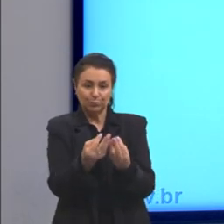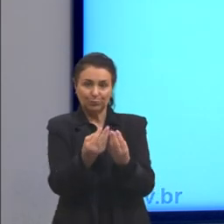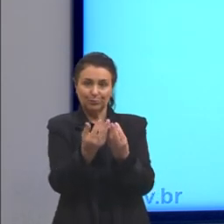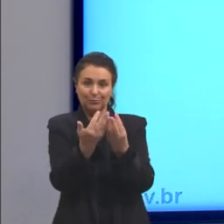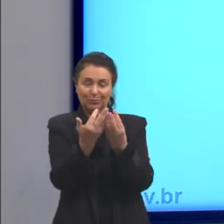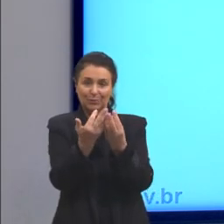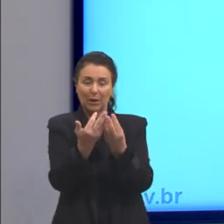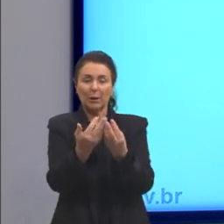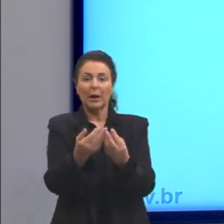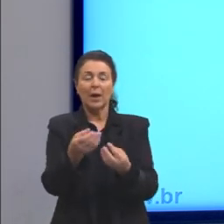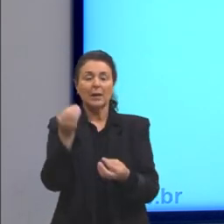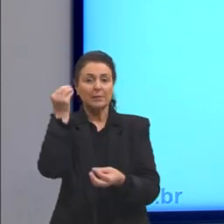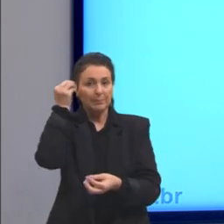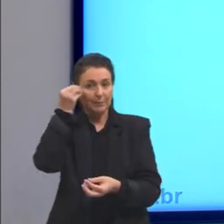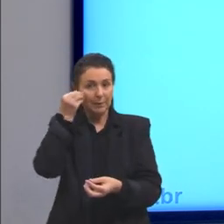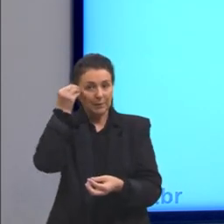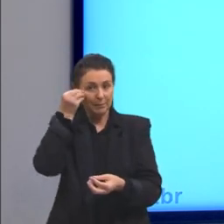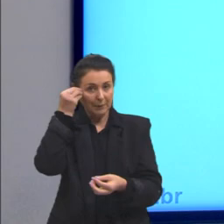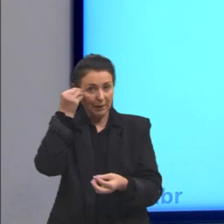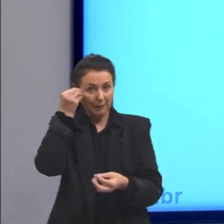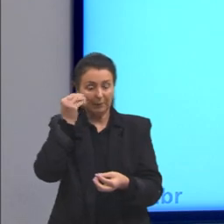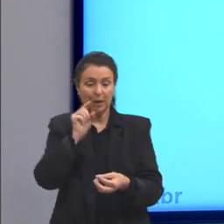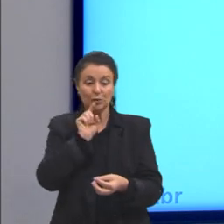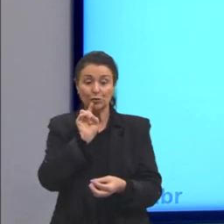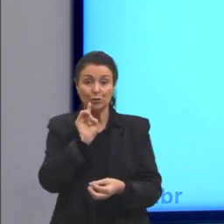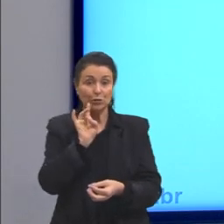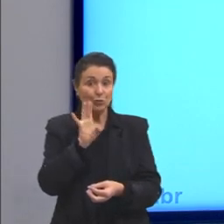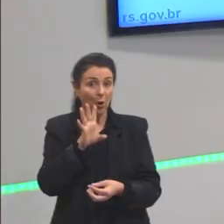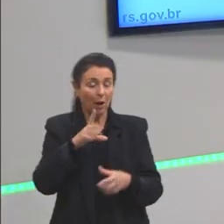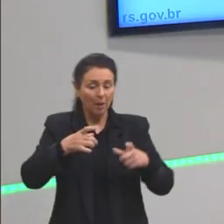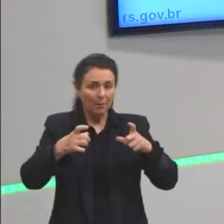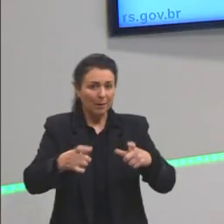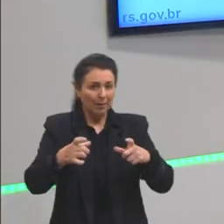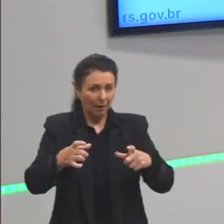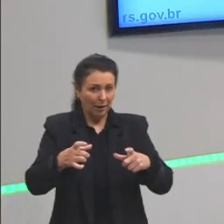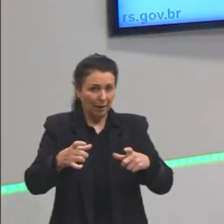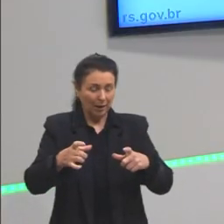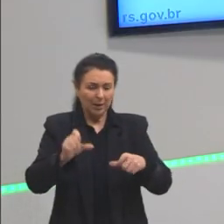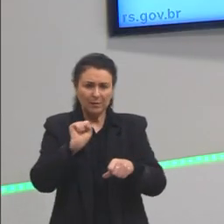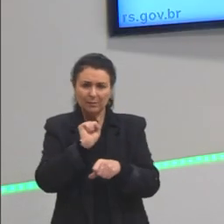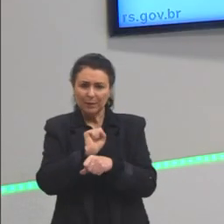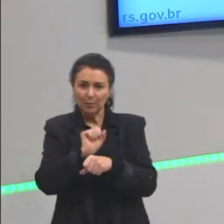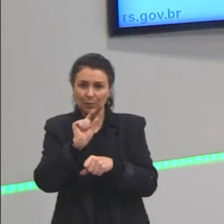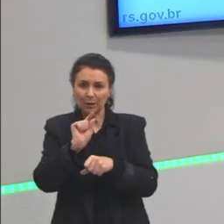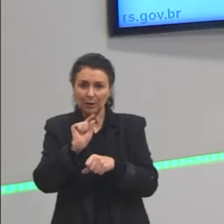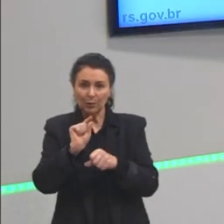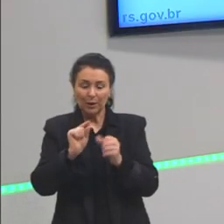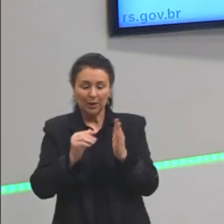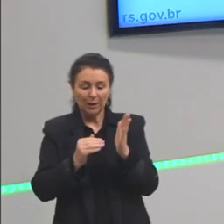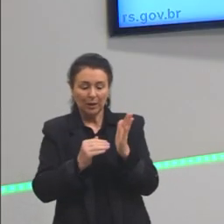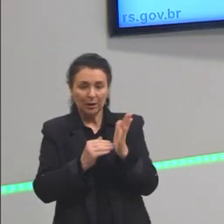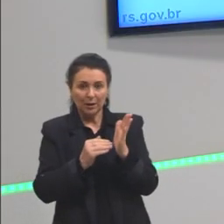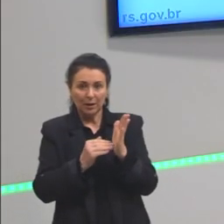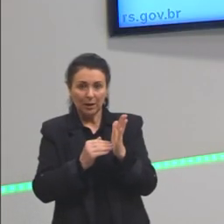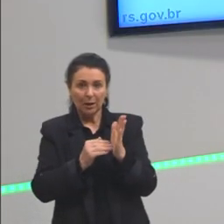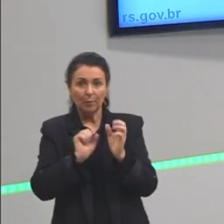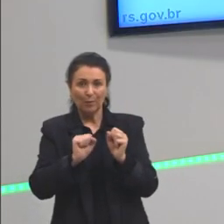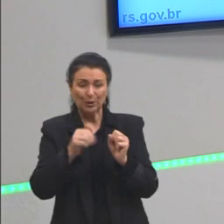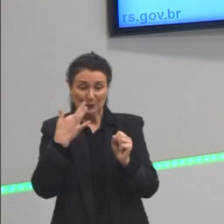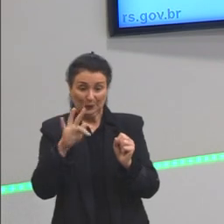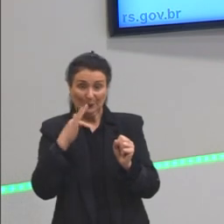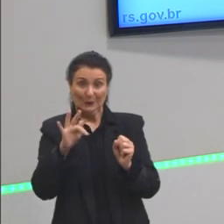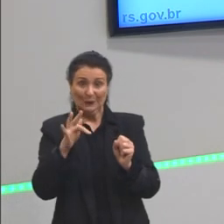colocar a panela no fogo. Deixar só um pouquinho e encostar na panela. Já pode queimar a mão.